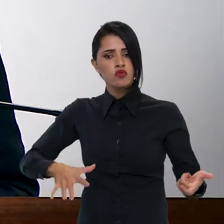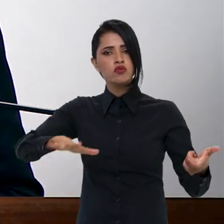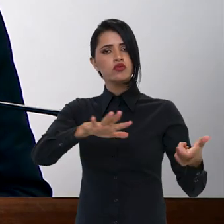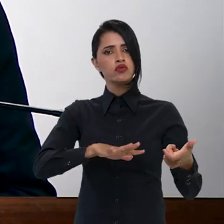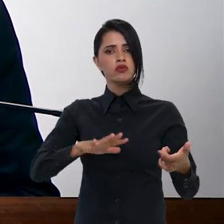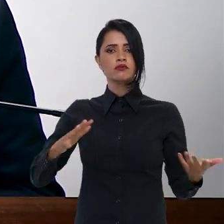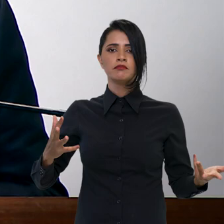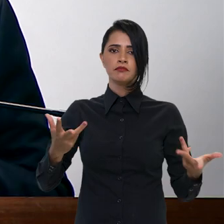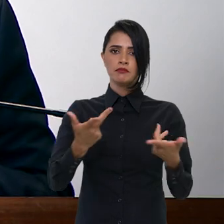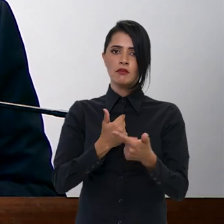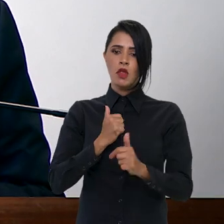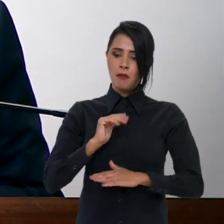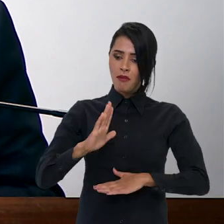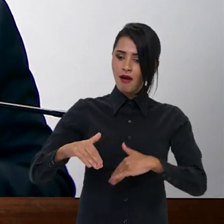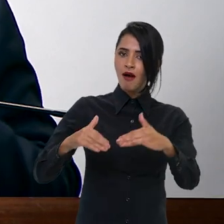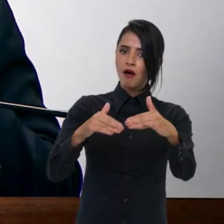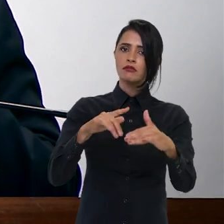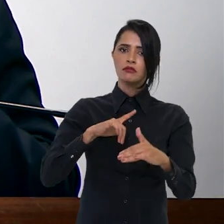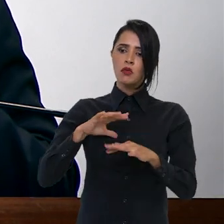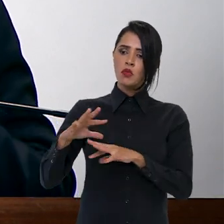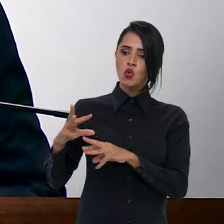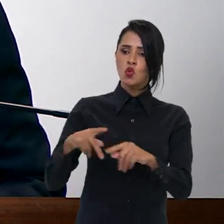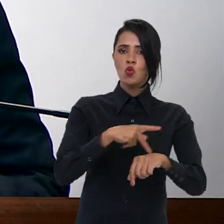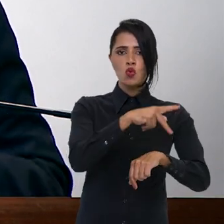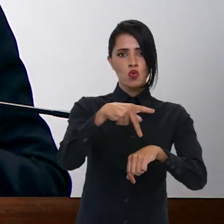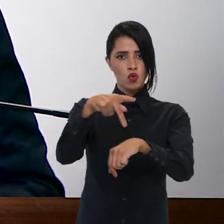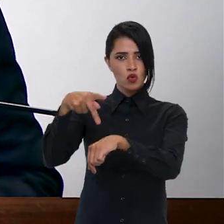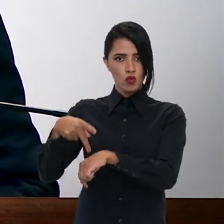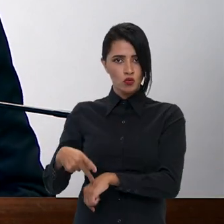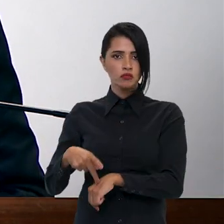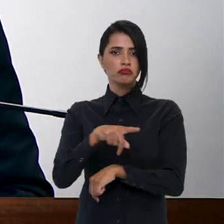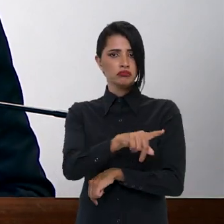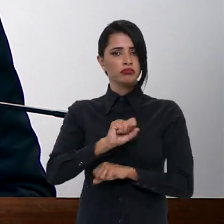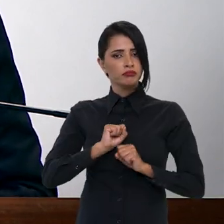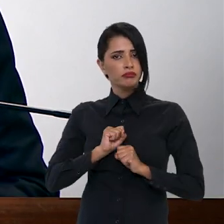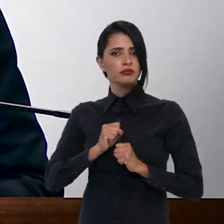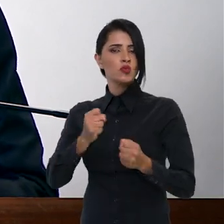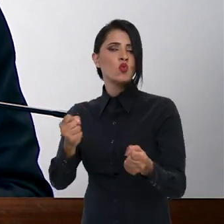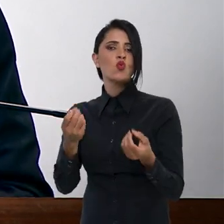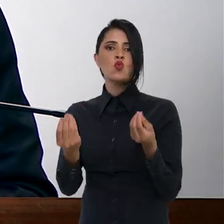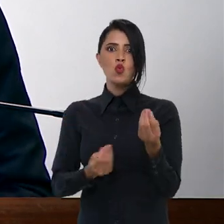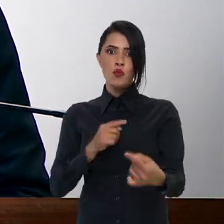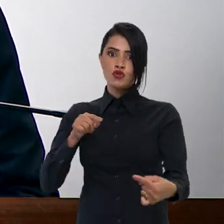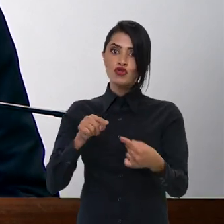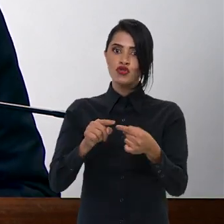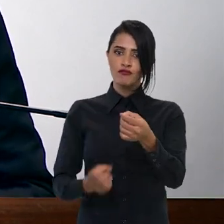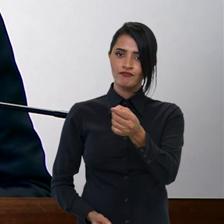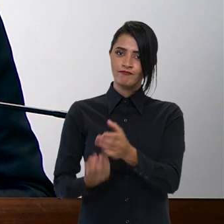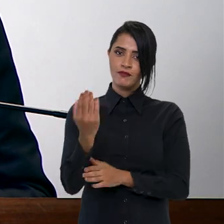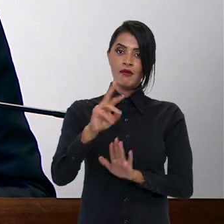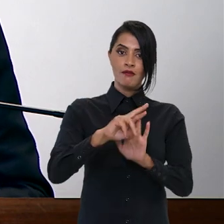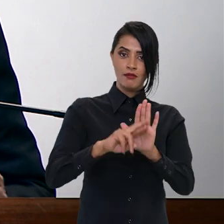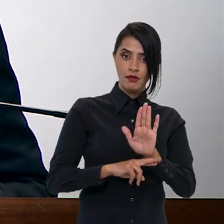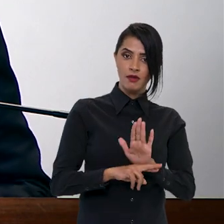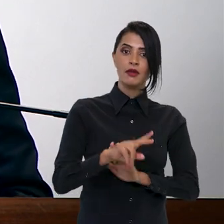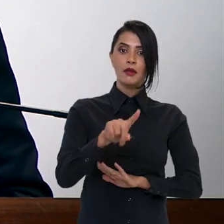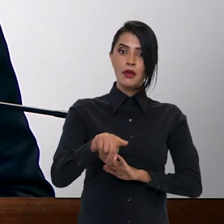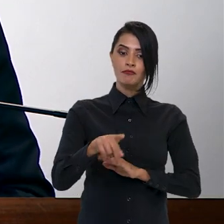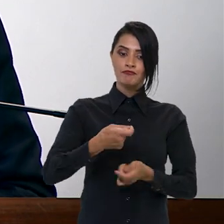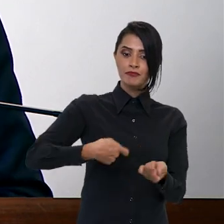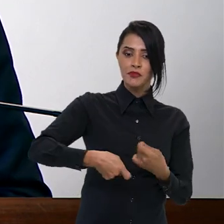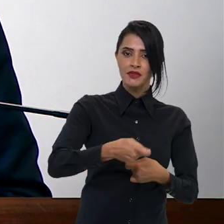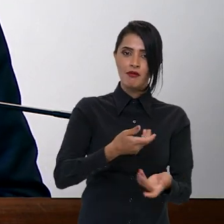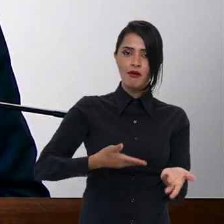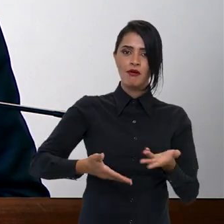extraordinário de crescimento para todos os países se se dispuserem a estabelecer regras